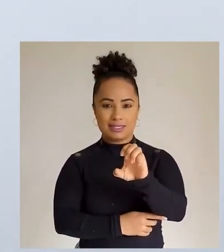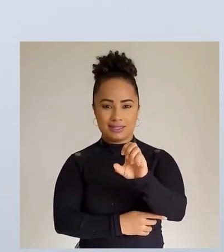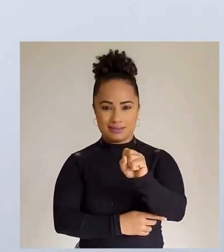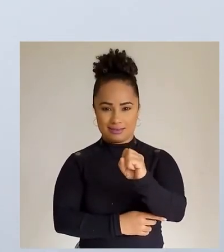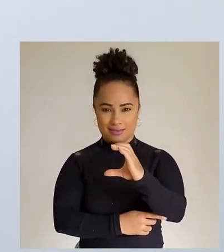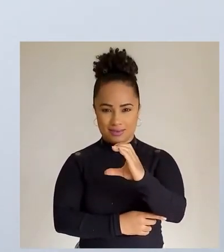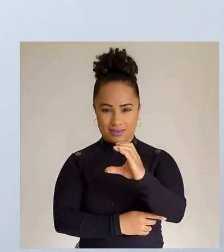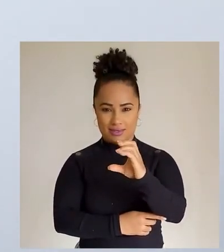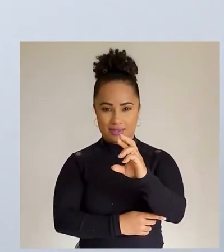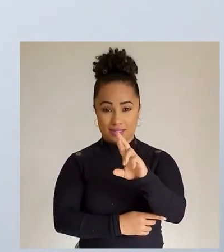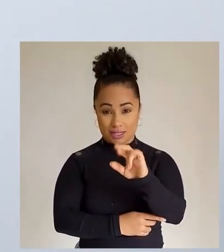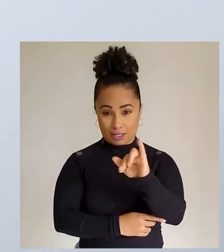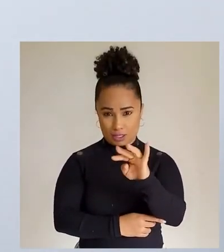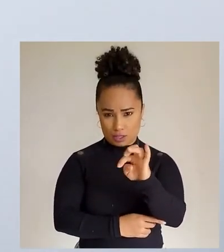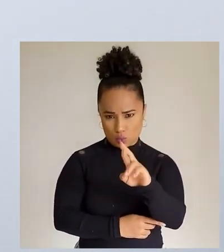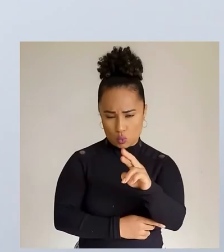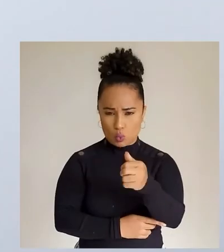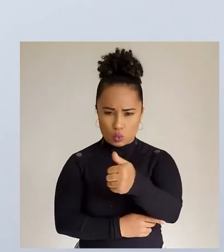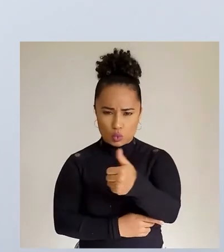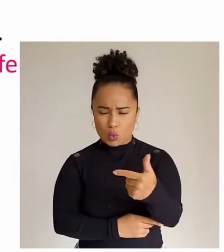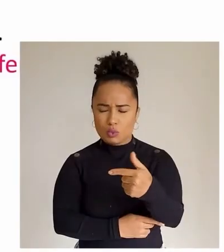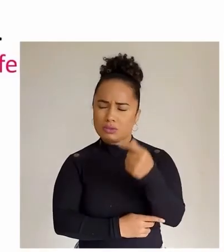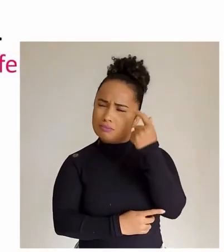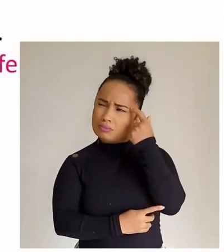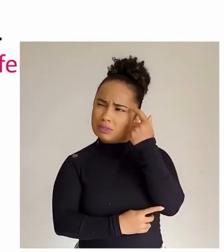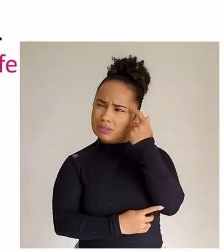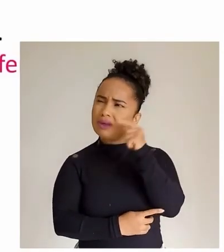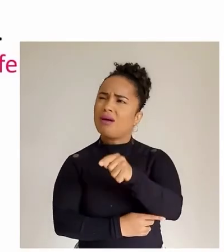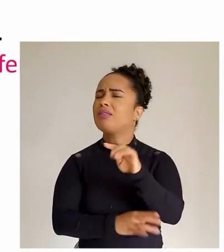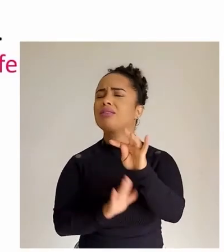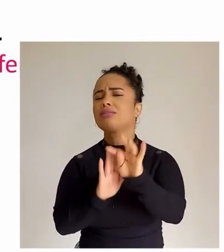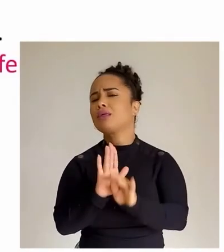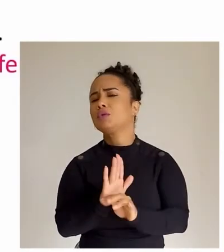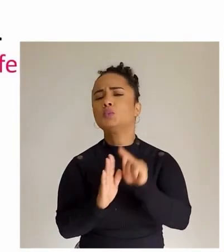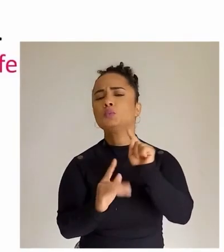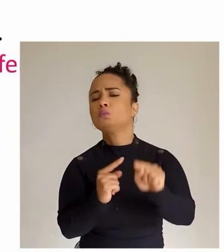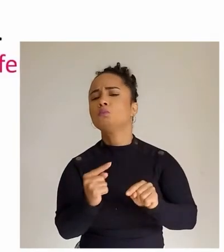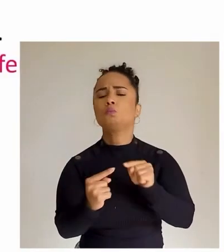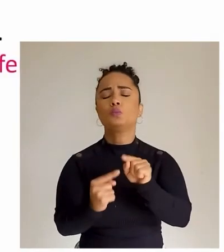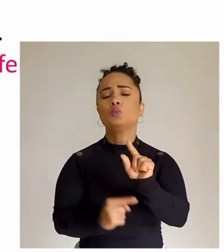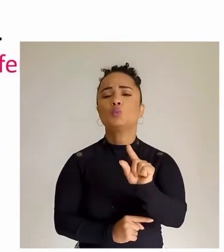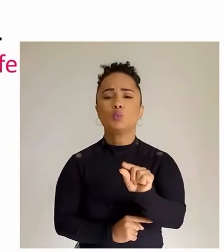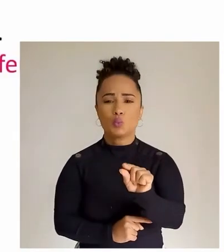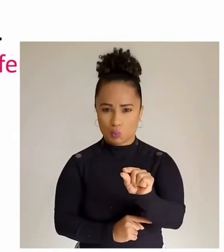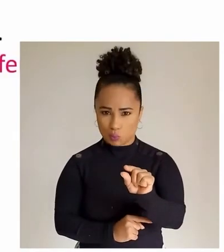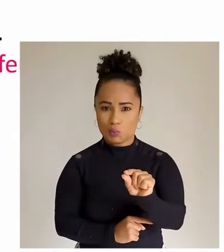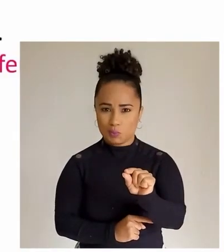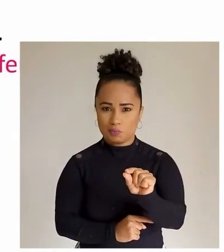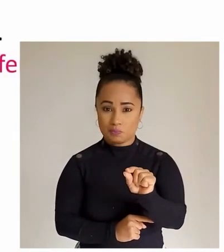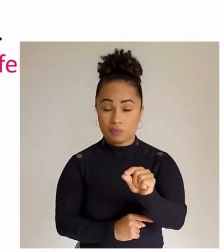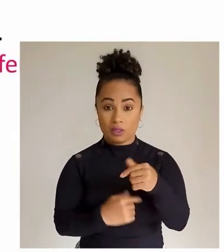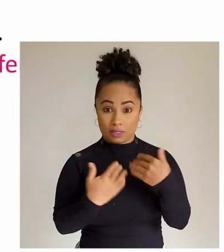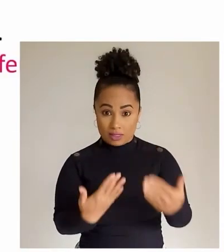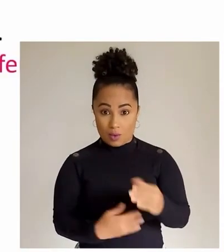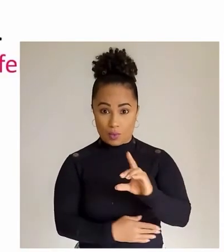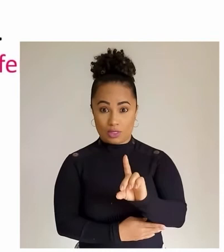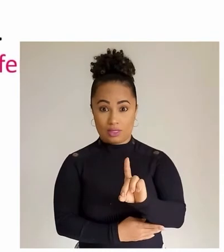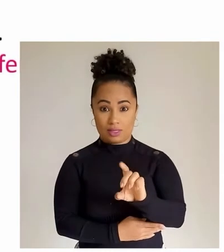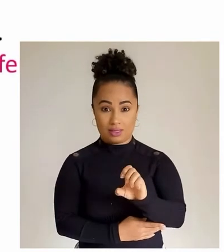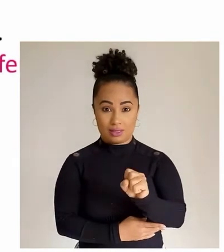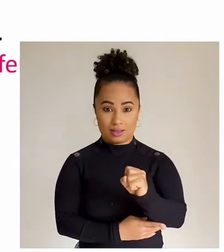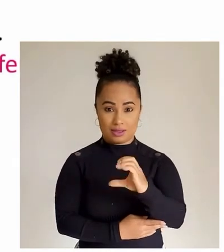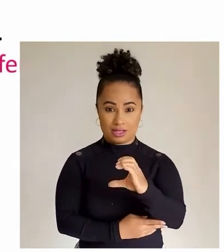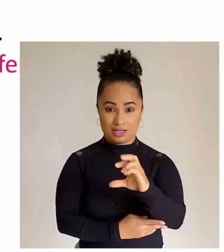nesse Descritor 12, qual o objetivo desse texto. Lembrando que o Descritor 12,